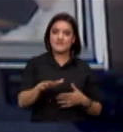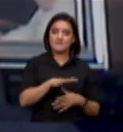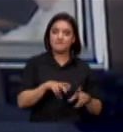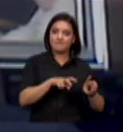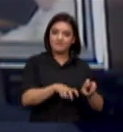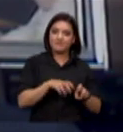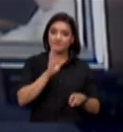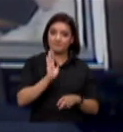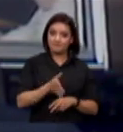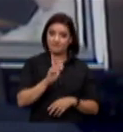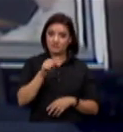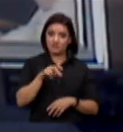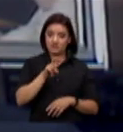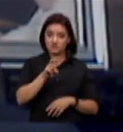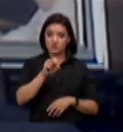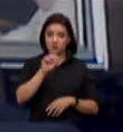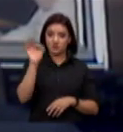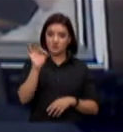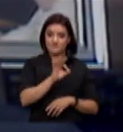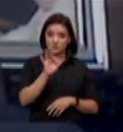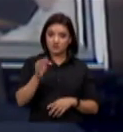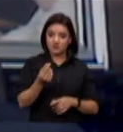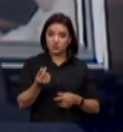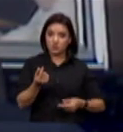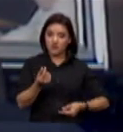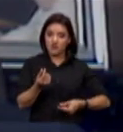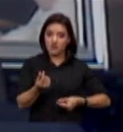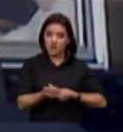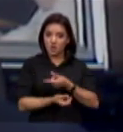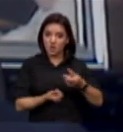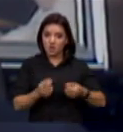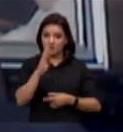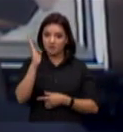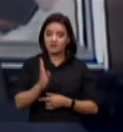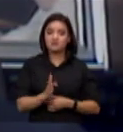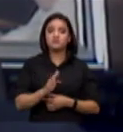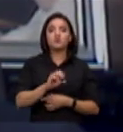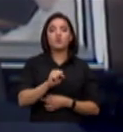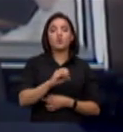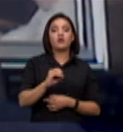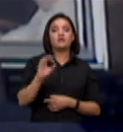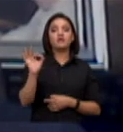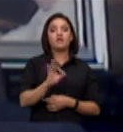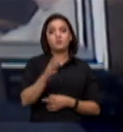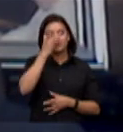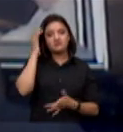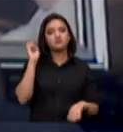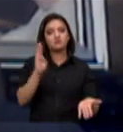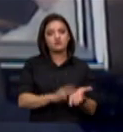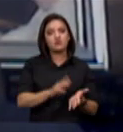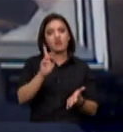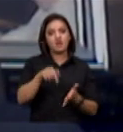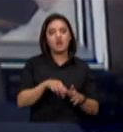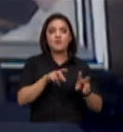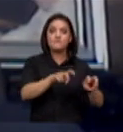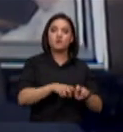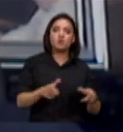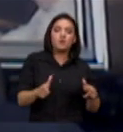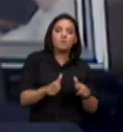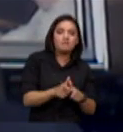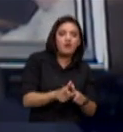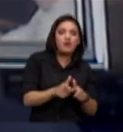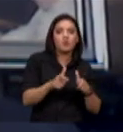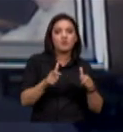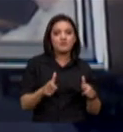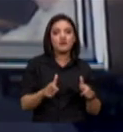já representa 50% da produção agrícola brasileira. Mais 80% dos nossos cooperados são pequenos e velhos produtores. Então, isso mostra o